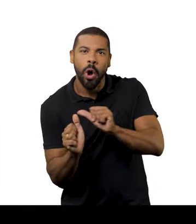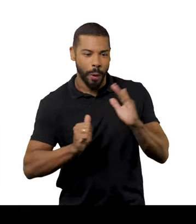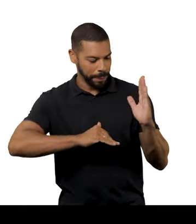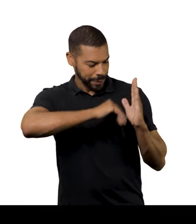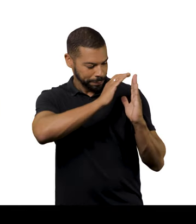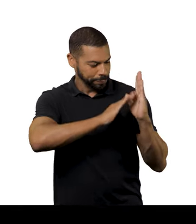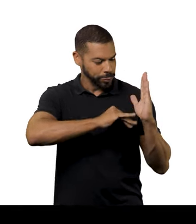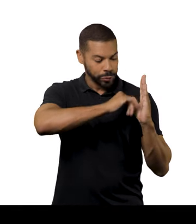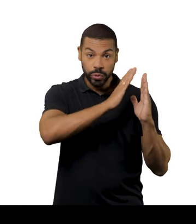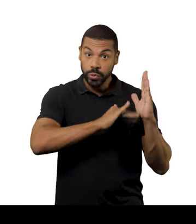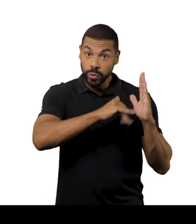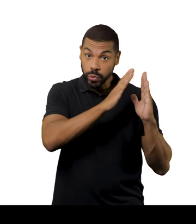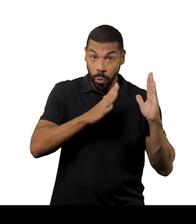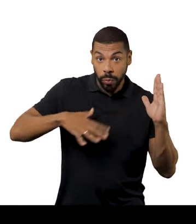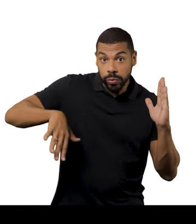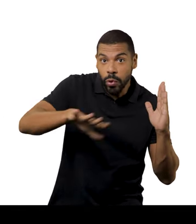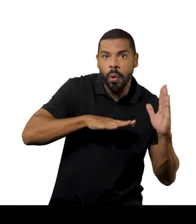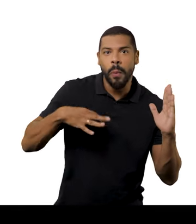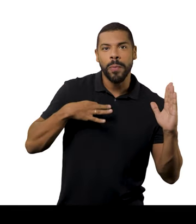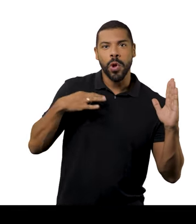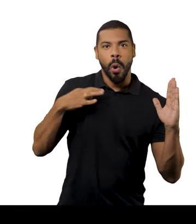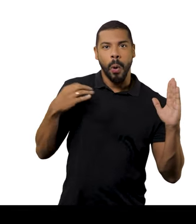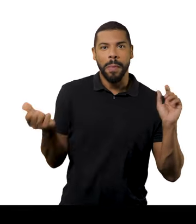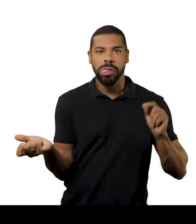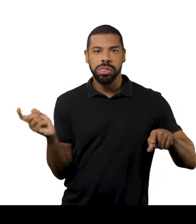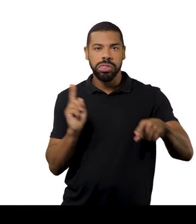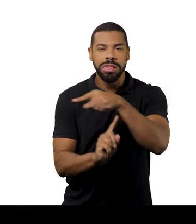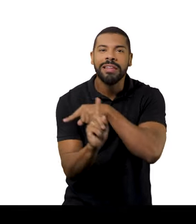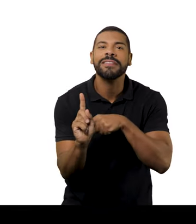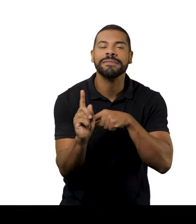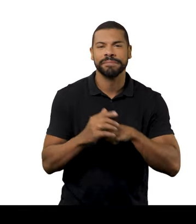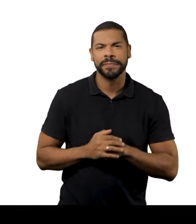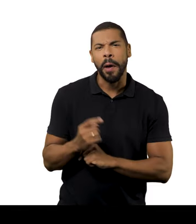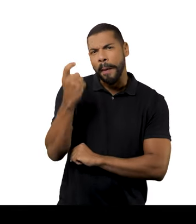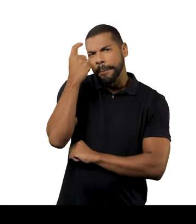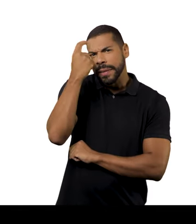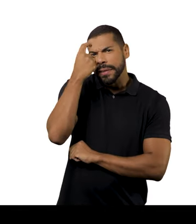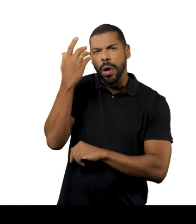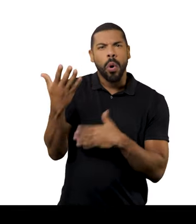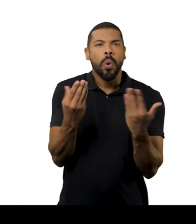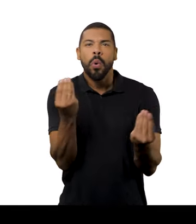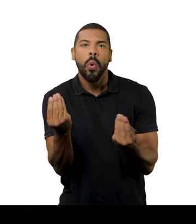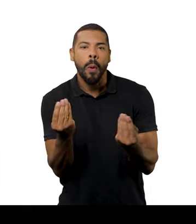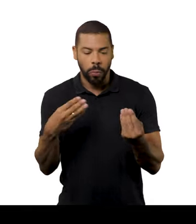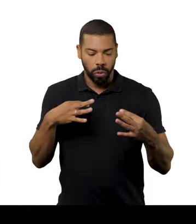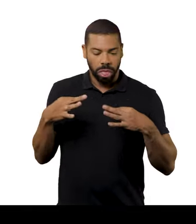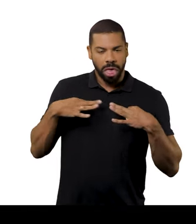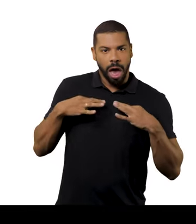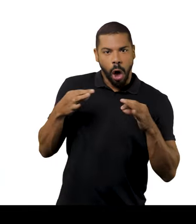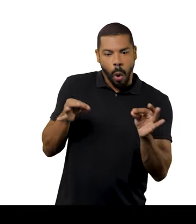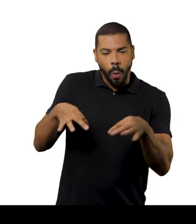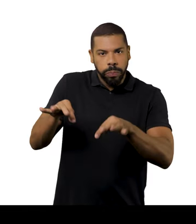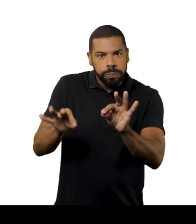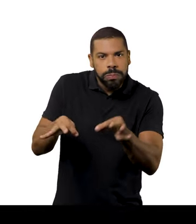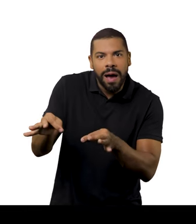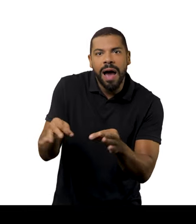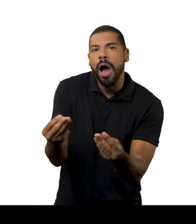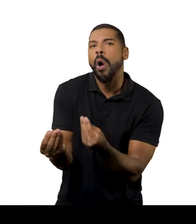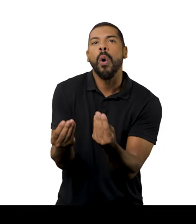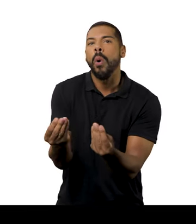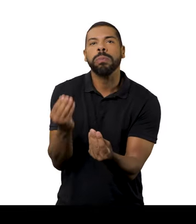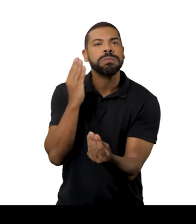transformar pinturas nossas em roupa. Então, gente começou a pensar qual que seria o tecido